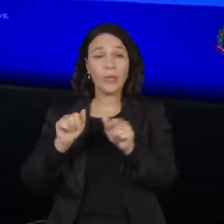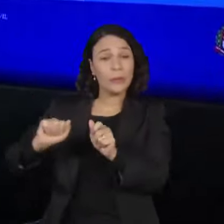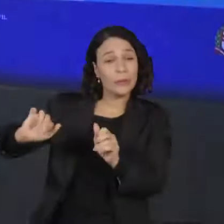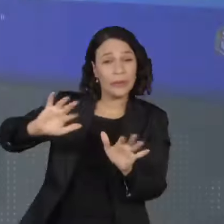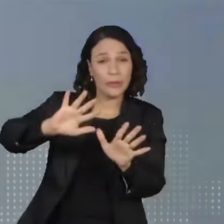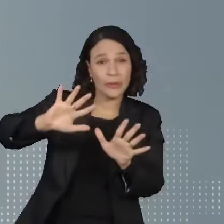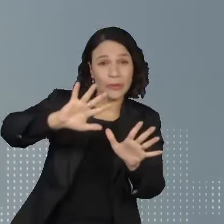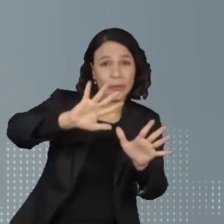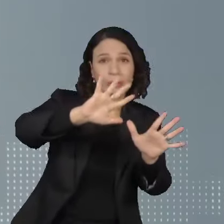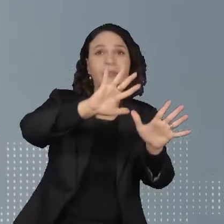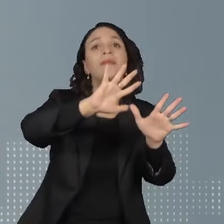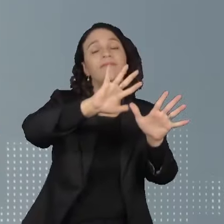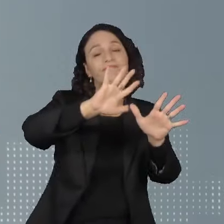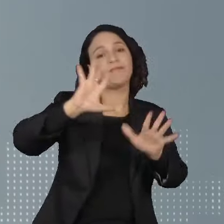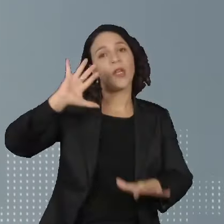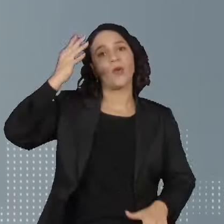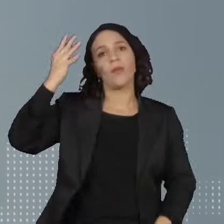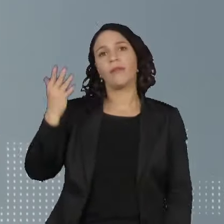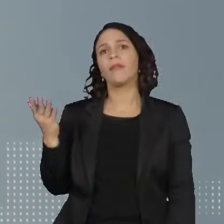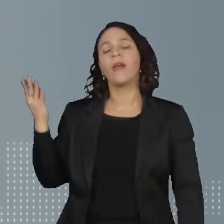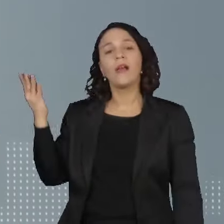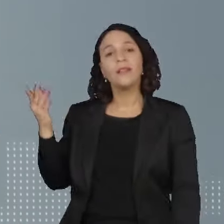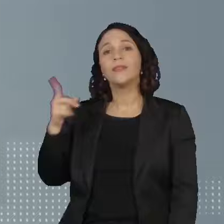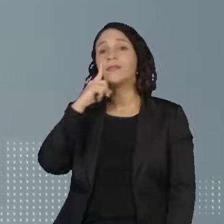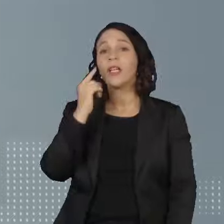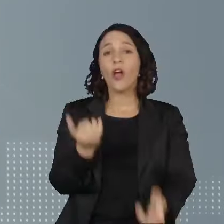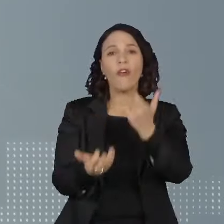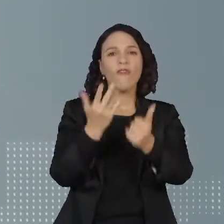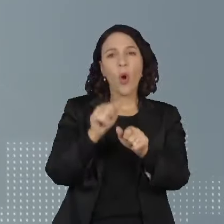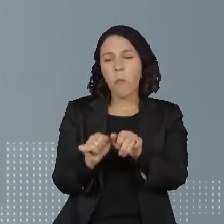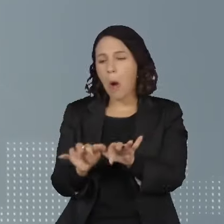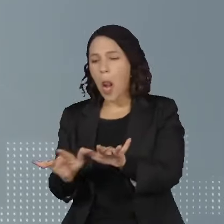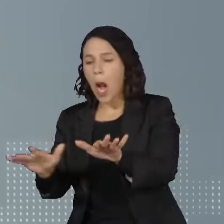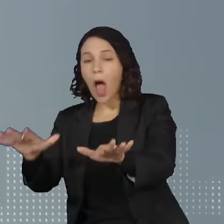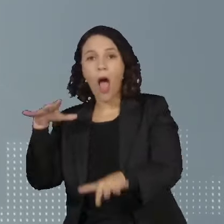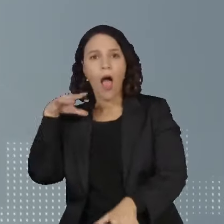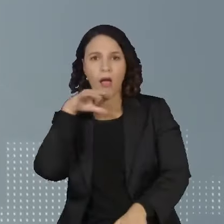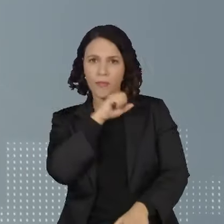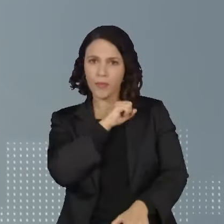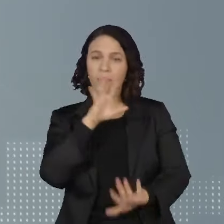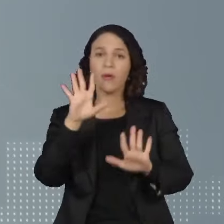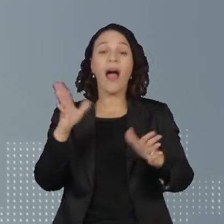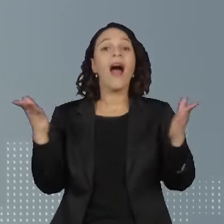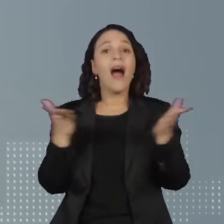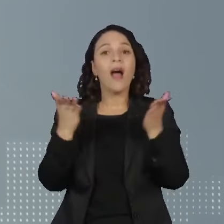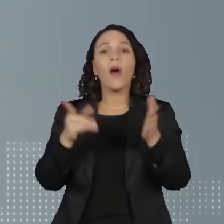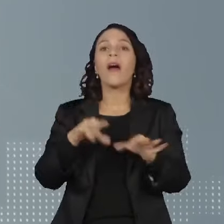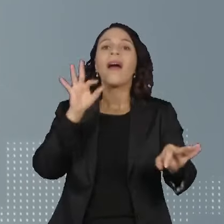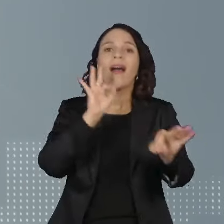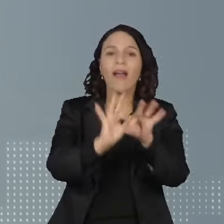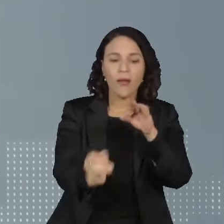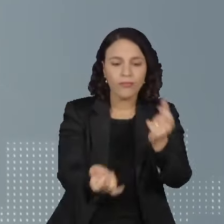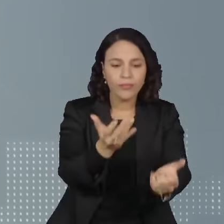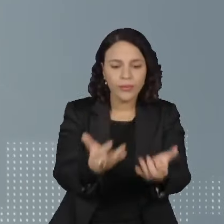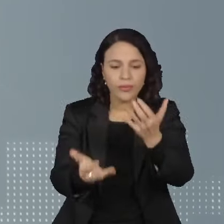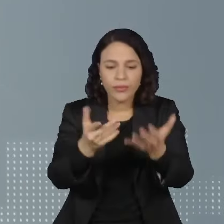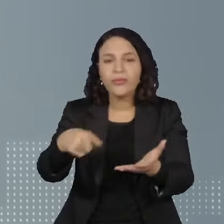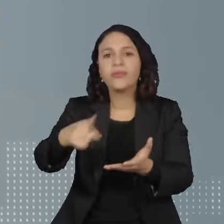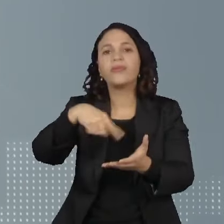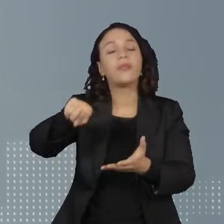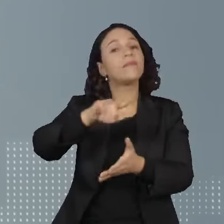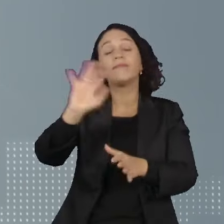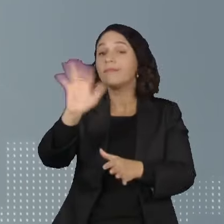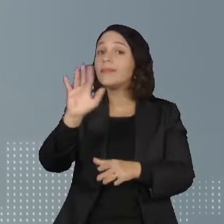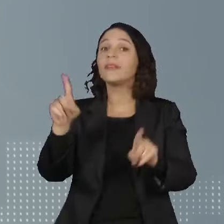época, é comum passar muito rápido o fogo. Então, não se limpa terreno utilizando fogo. Lembrando também que